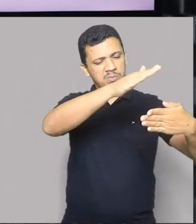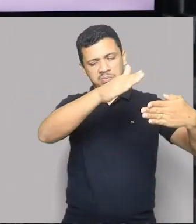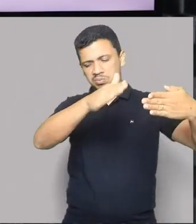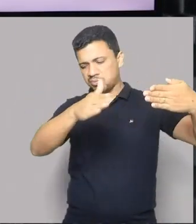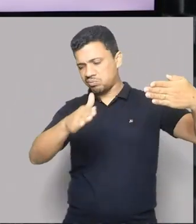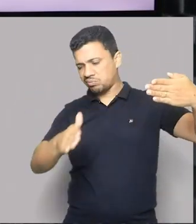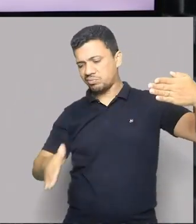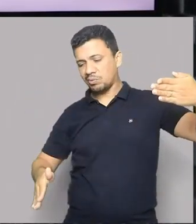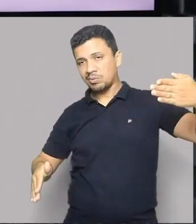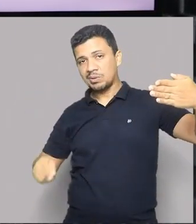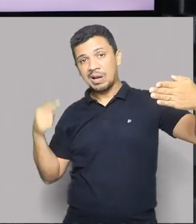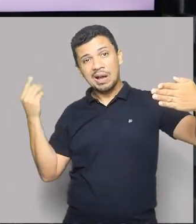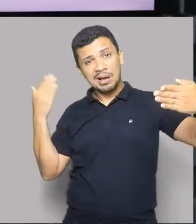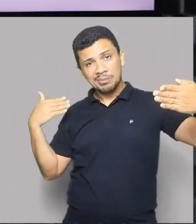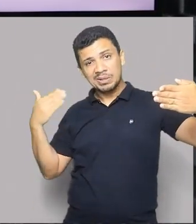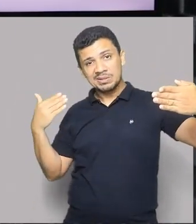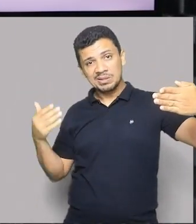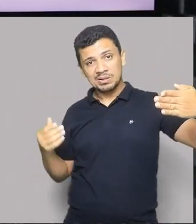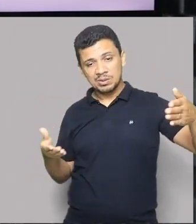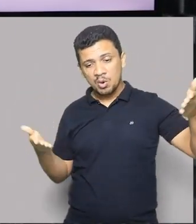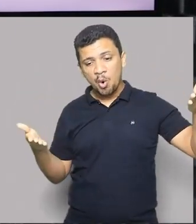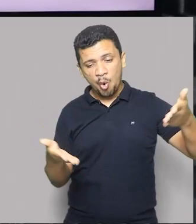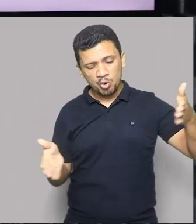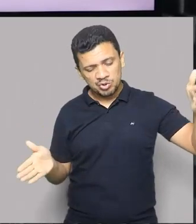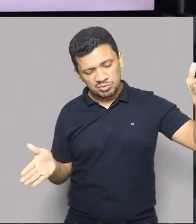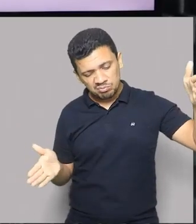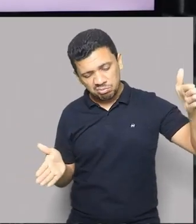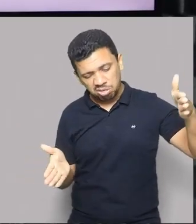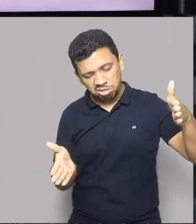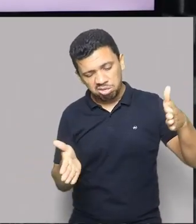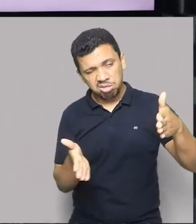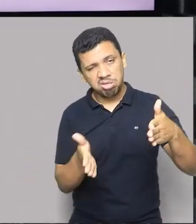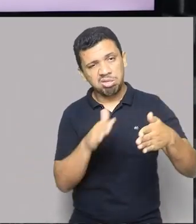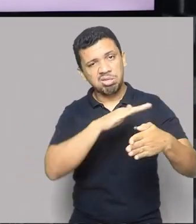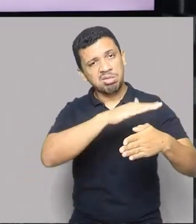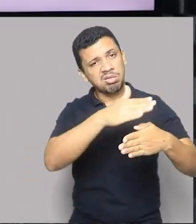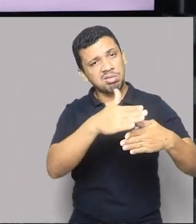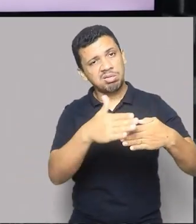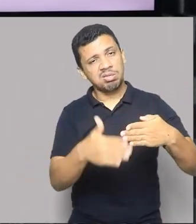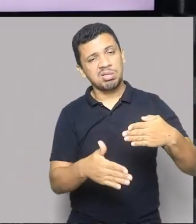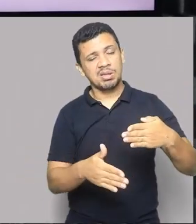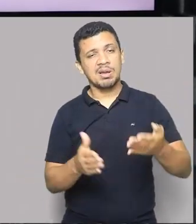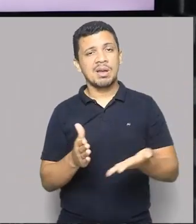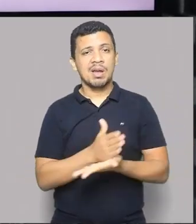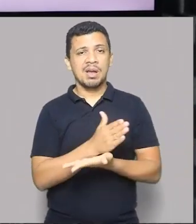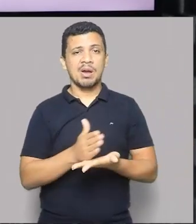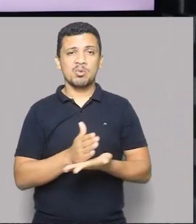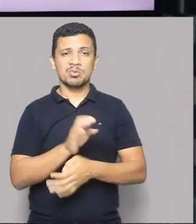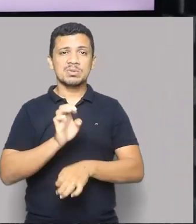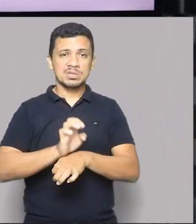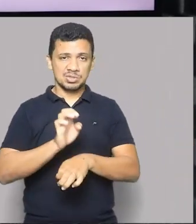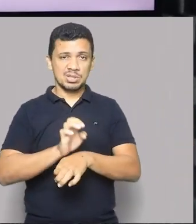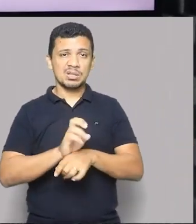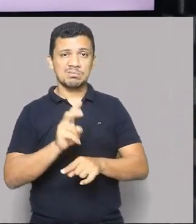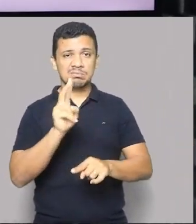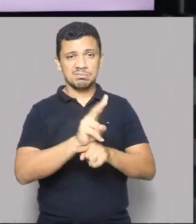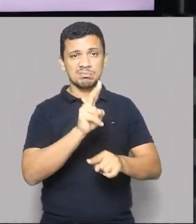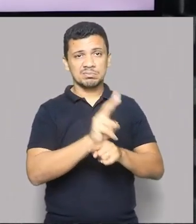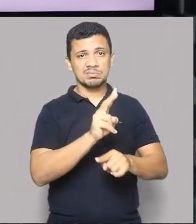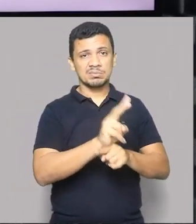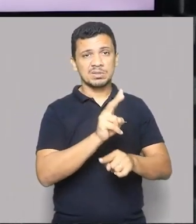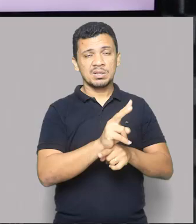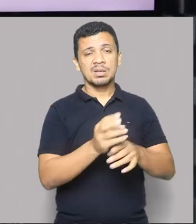estados que preservam através de, pelo plano do Sistema Nacional de Unidade de Conservação,